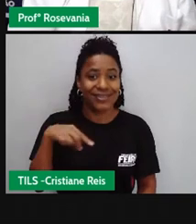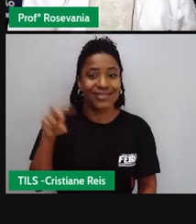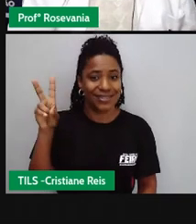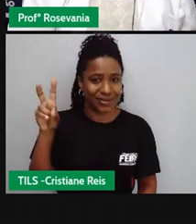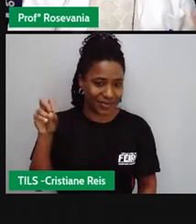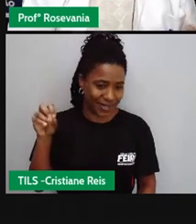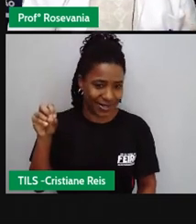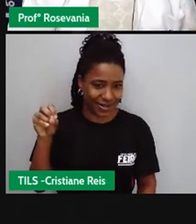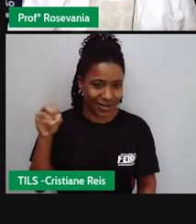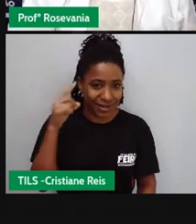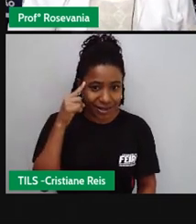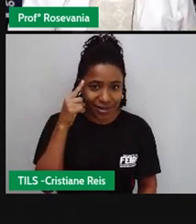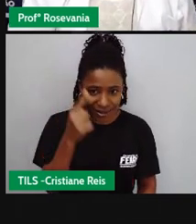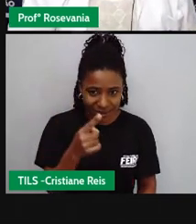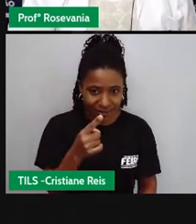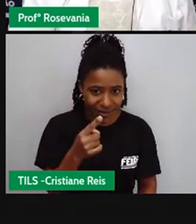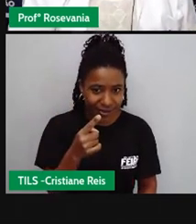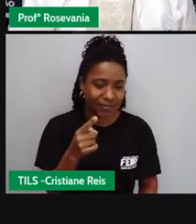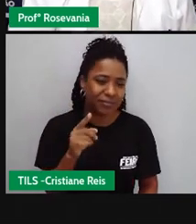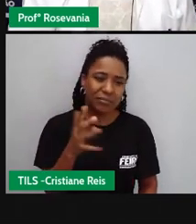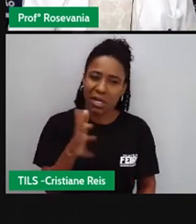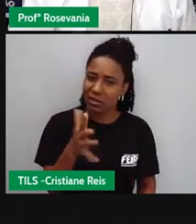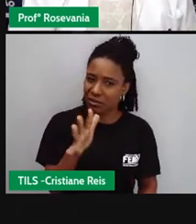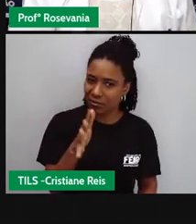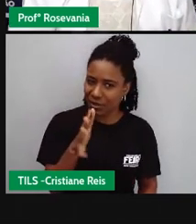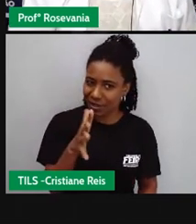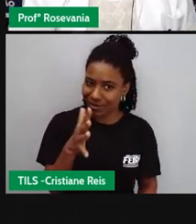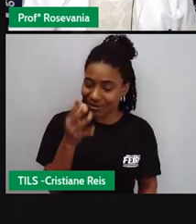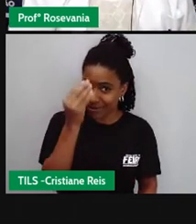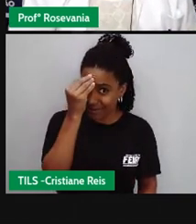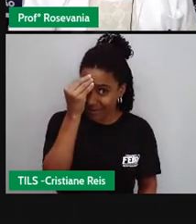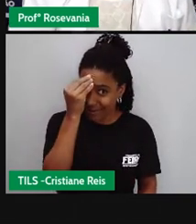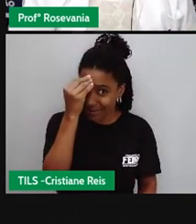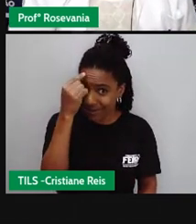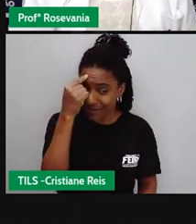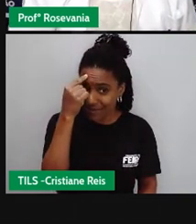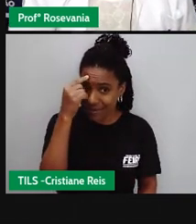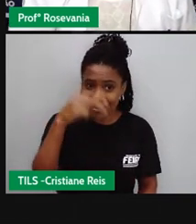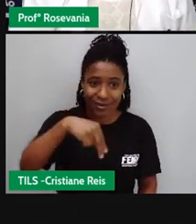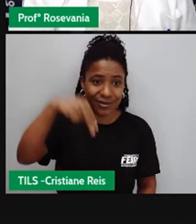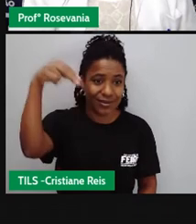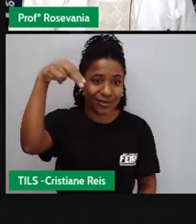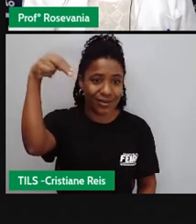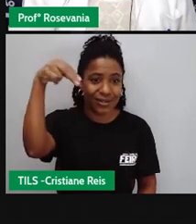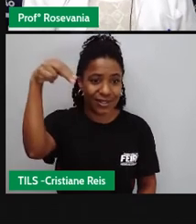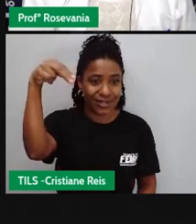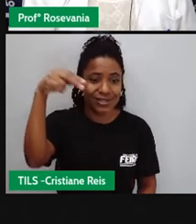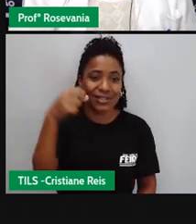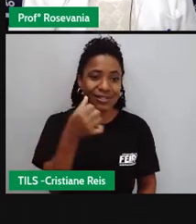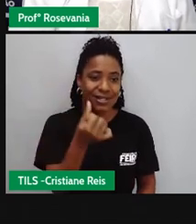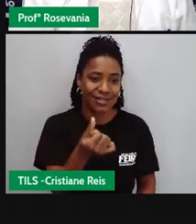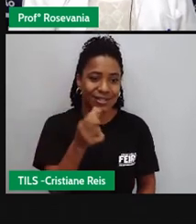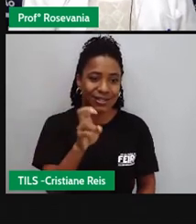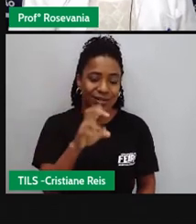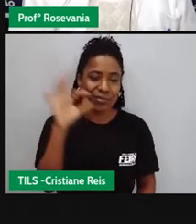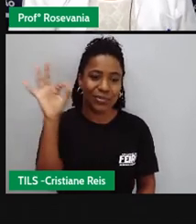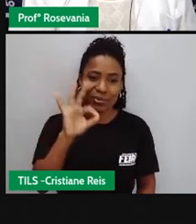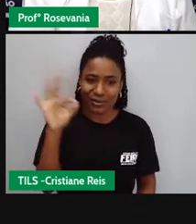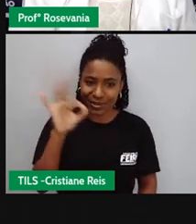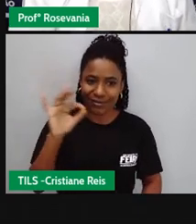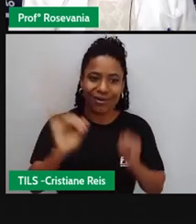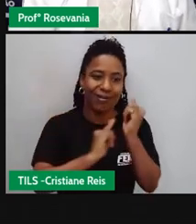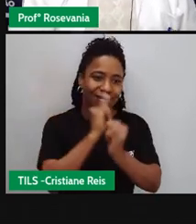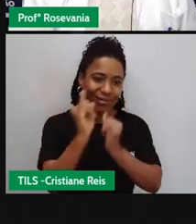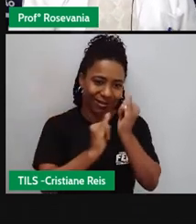de modo geral na média eu tenho aqui no Nordeste 65% dos domicílios tem acesso à